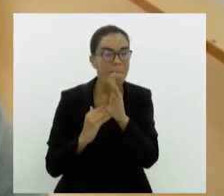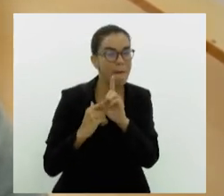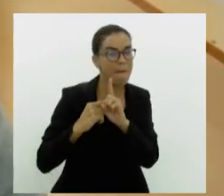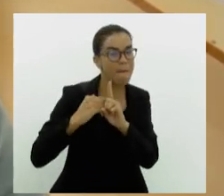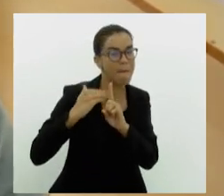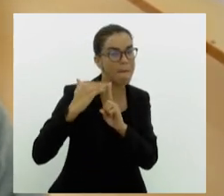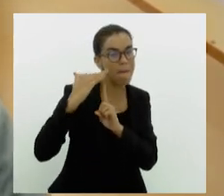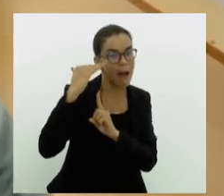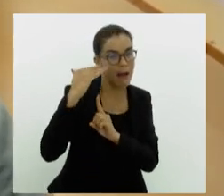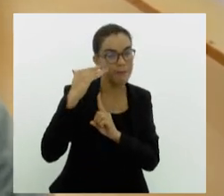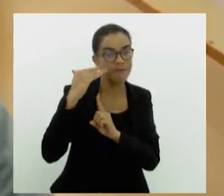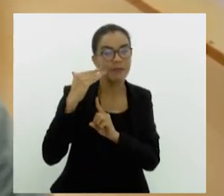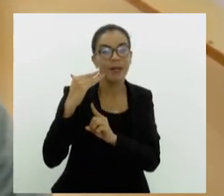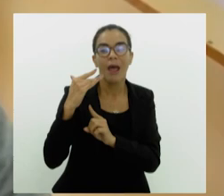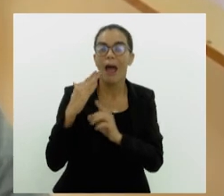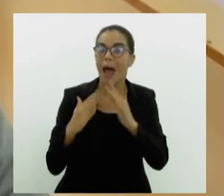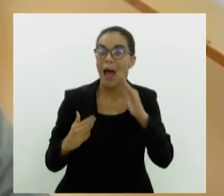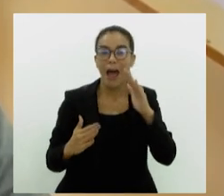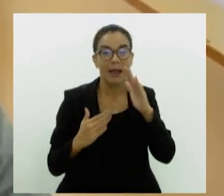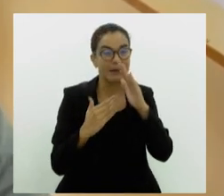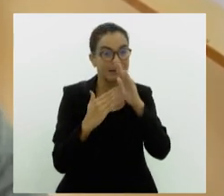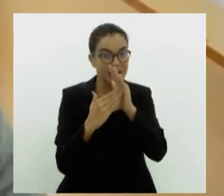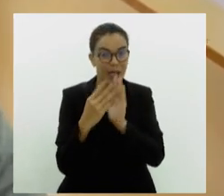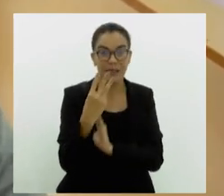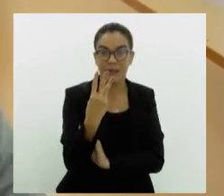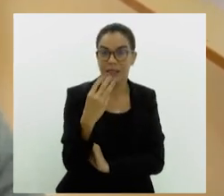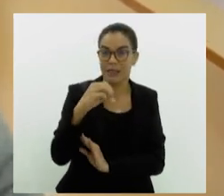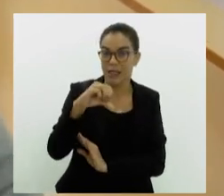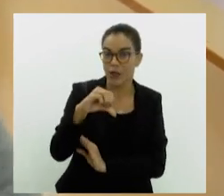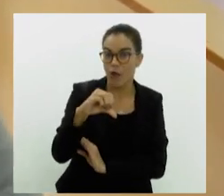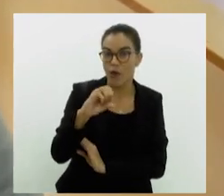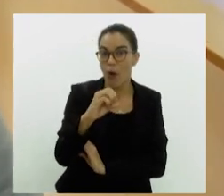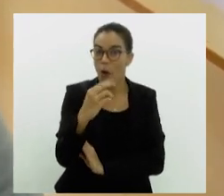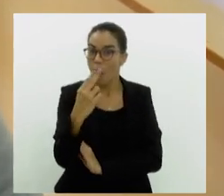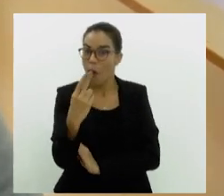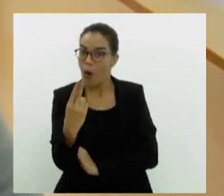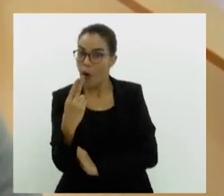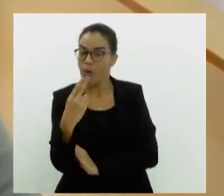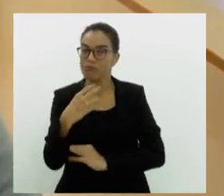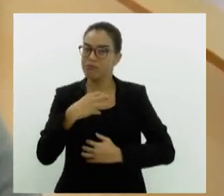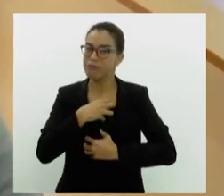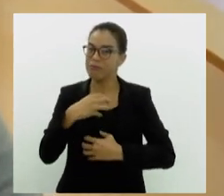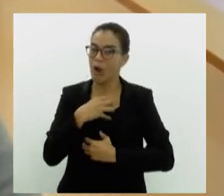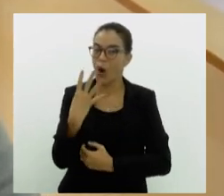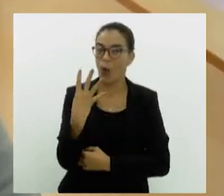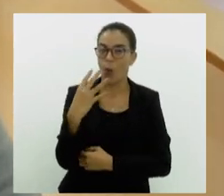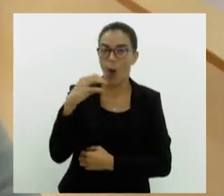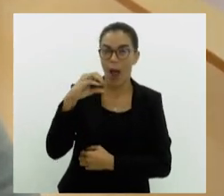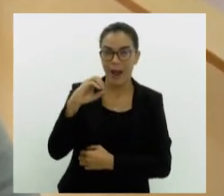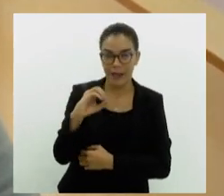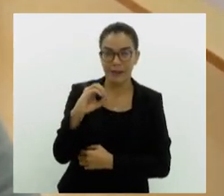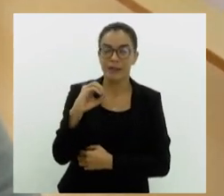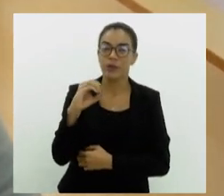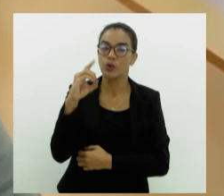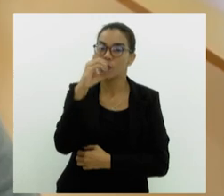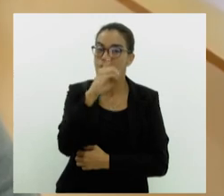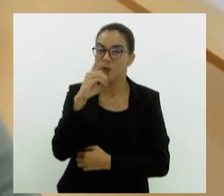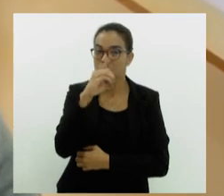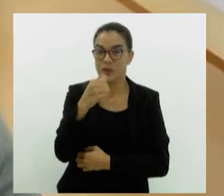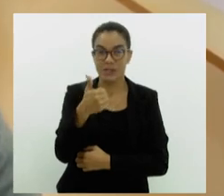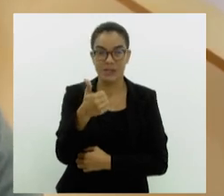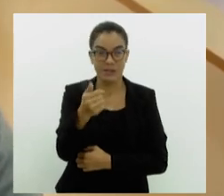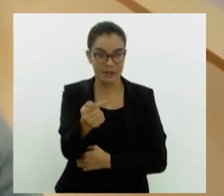gradativamente, chegando até os 39 ou até mesmo aos 40 graus no domingo, dia 17 de março.